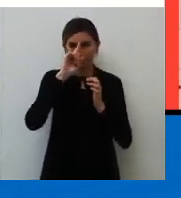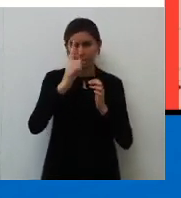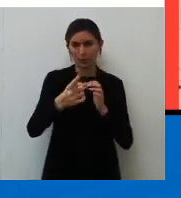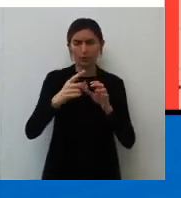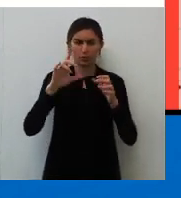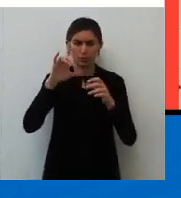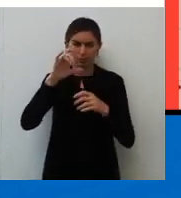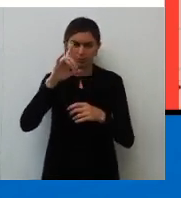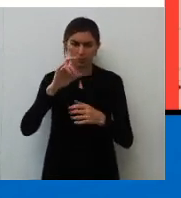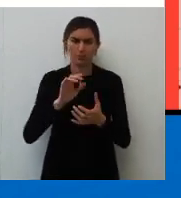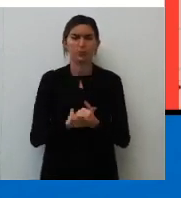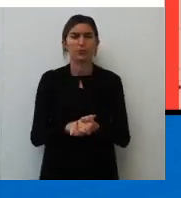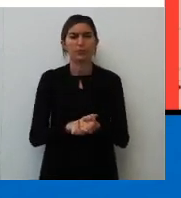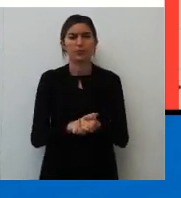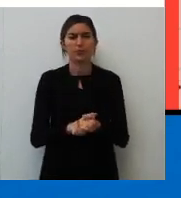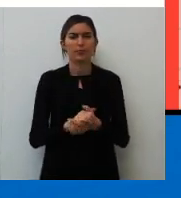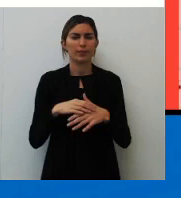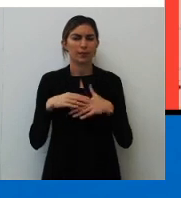o Instagram,